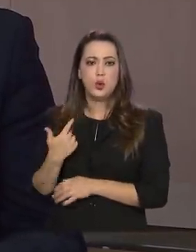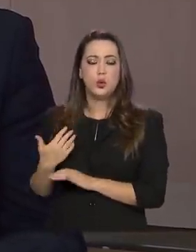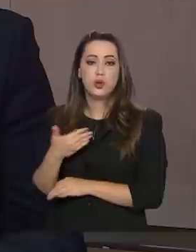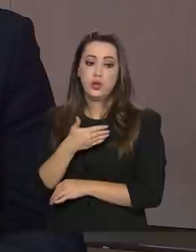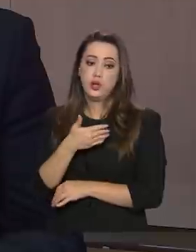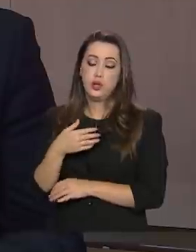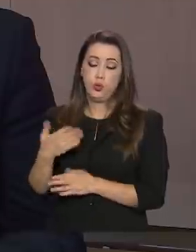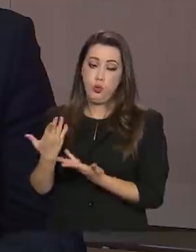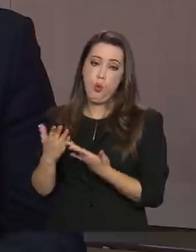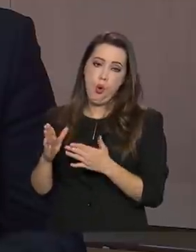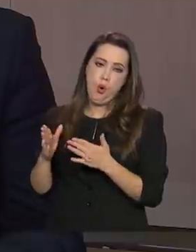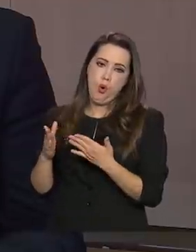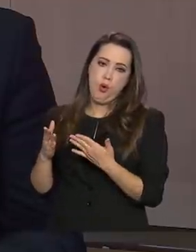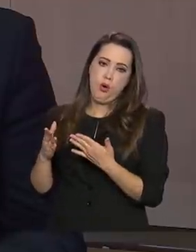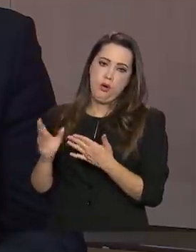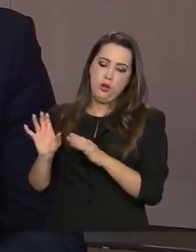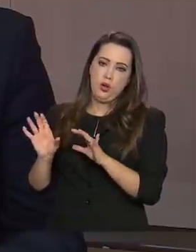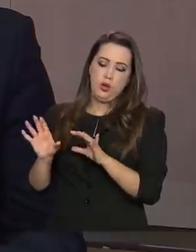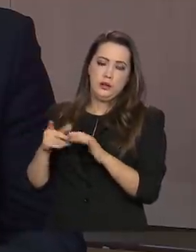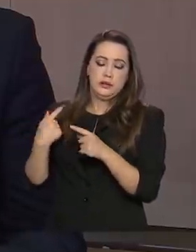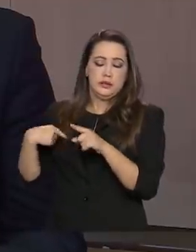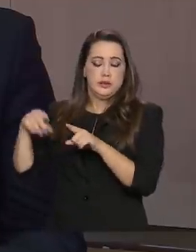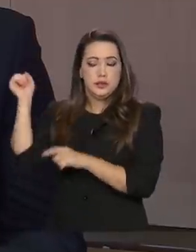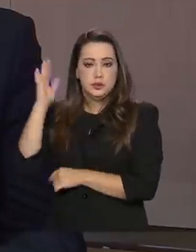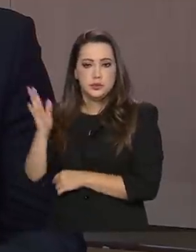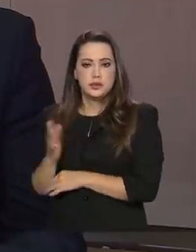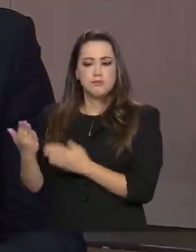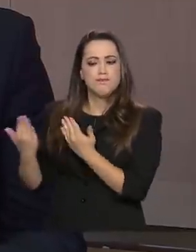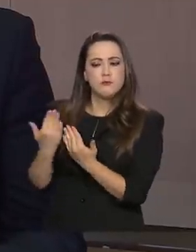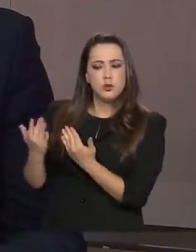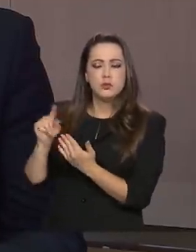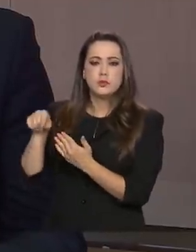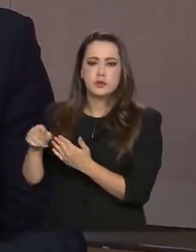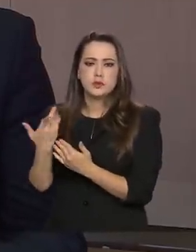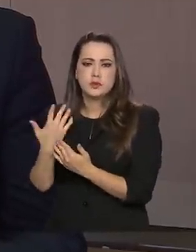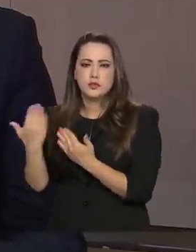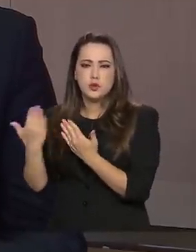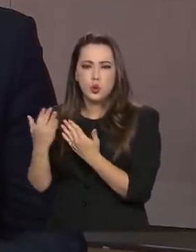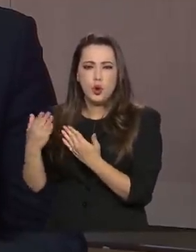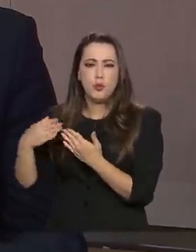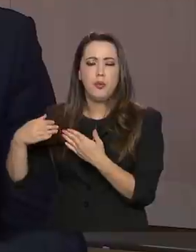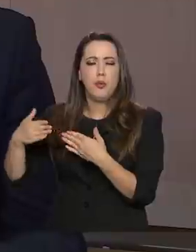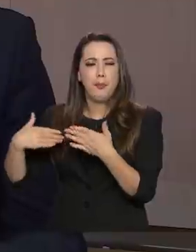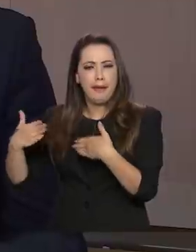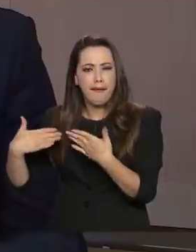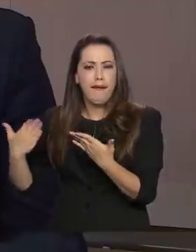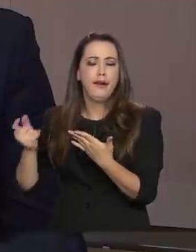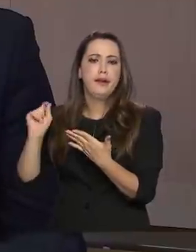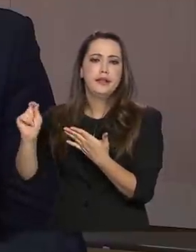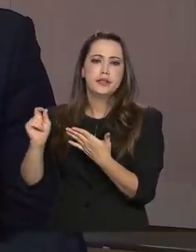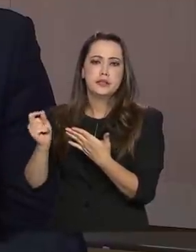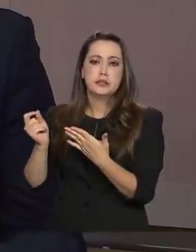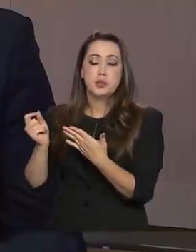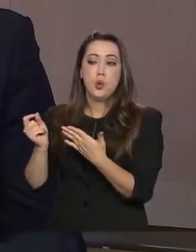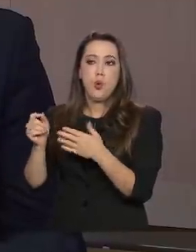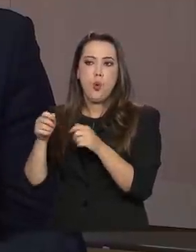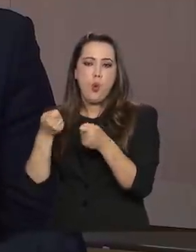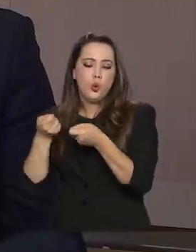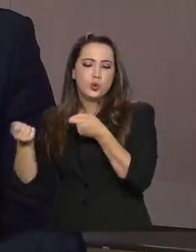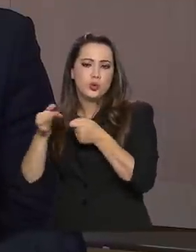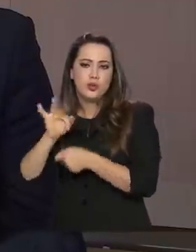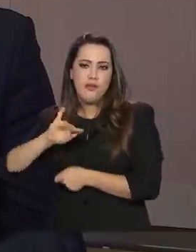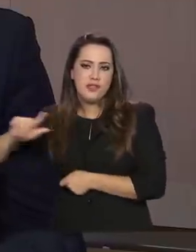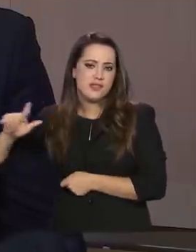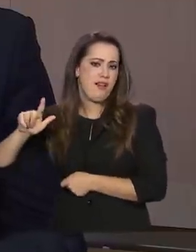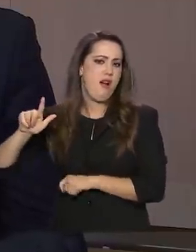aqui no Ministério, ela também serve como um termômetro em relação ao mercado no que diz respeito ao equilíbrio fiscal. O